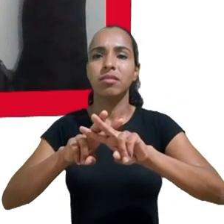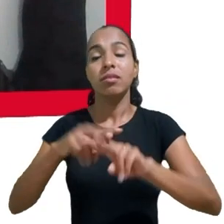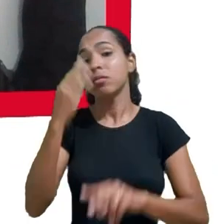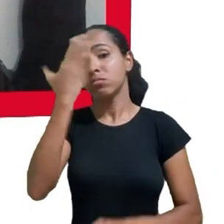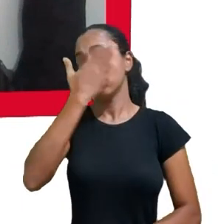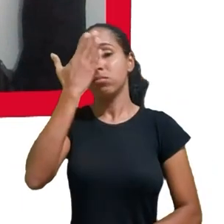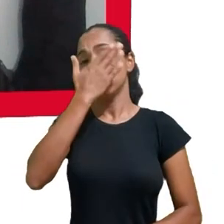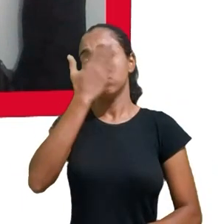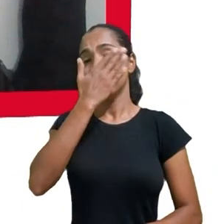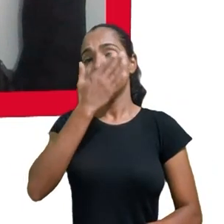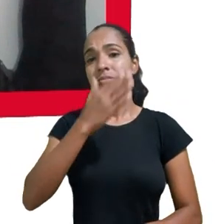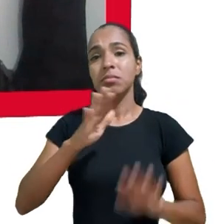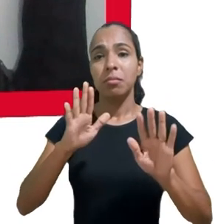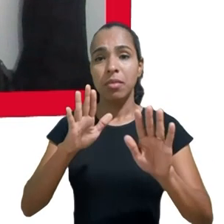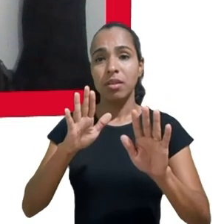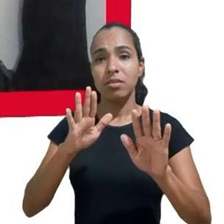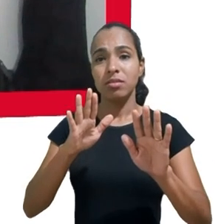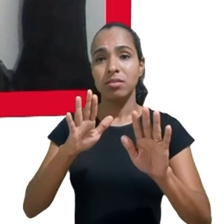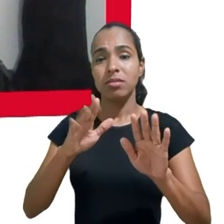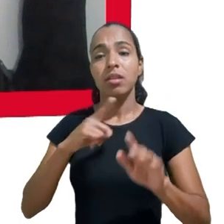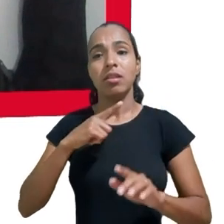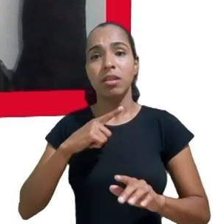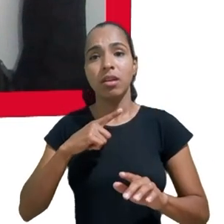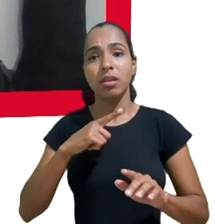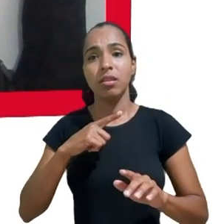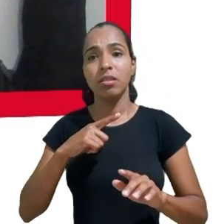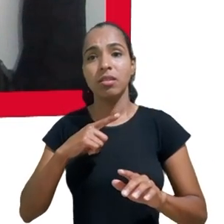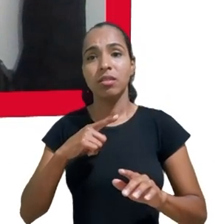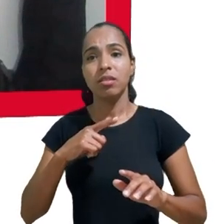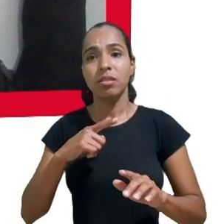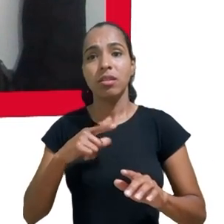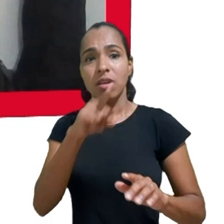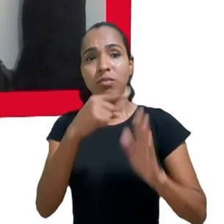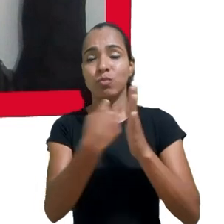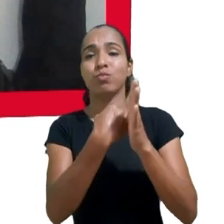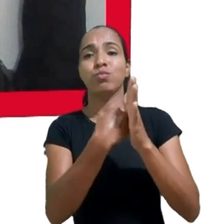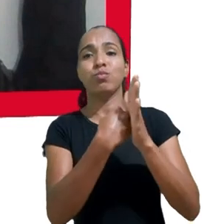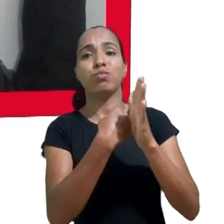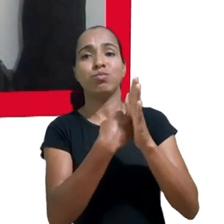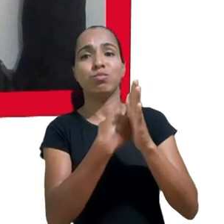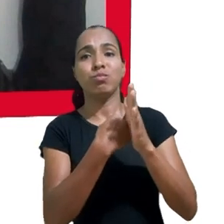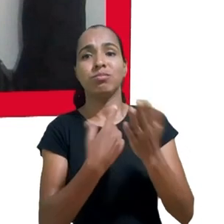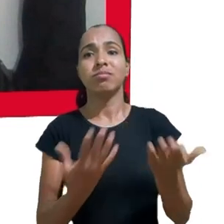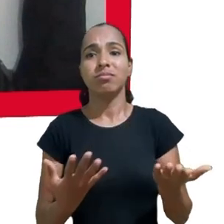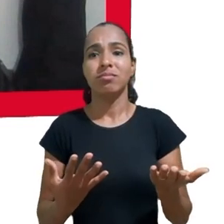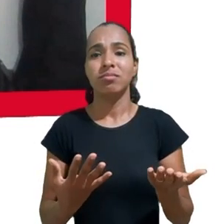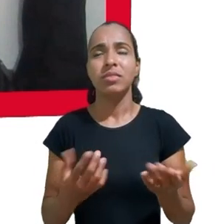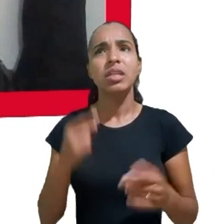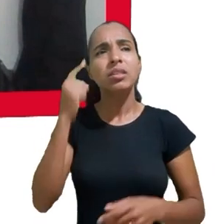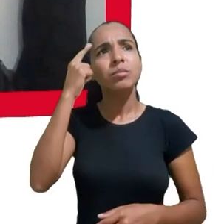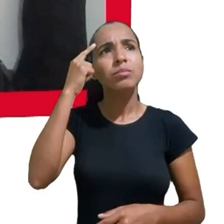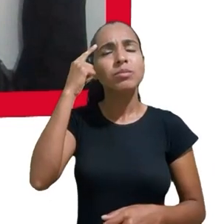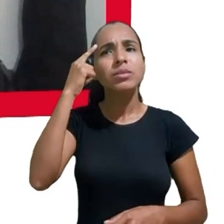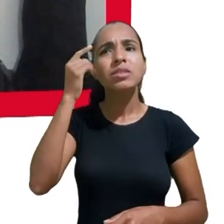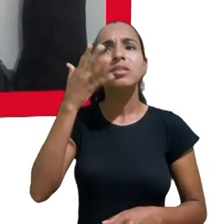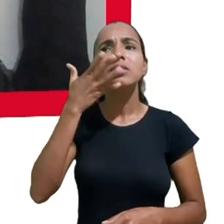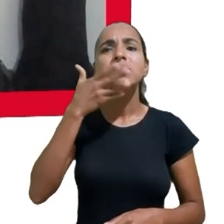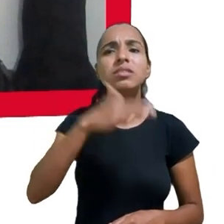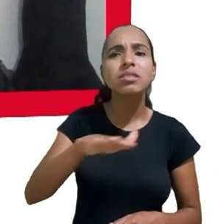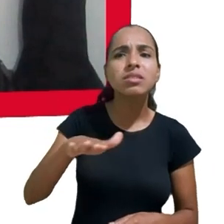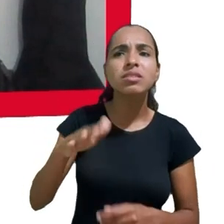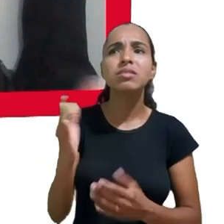certo sentido. Quando a gente pensa a possibilidade de isso acontecer com crianças e adolescentes, o estrago pode ser enorme porque